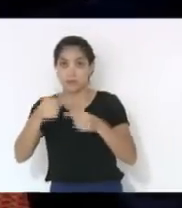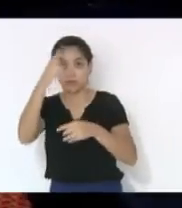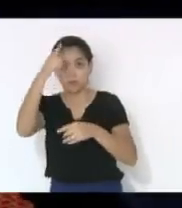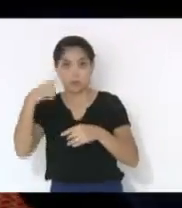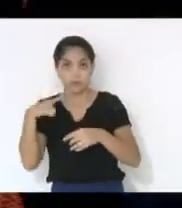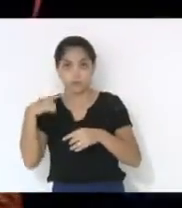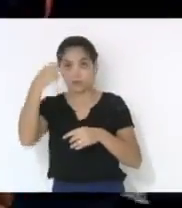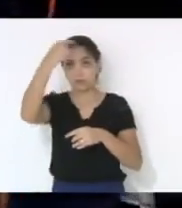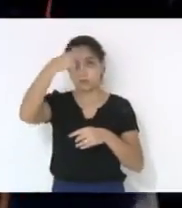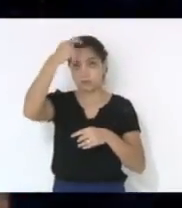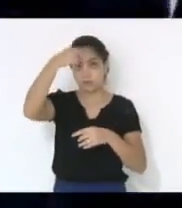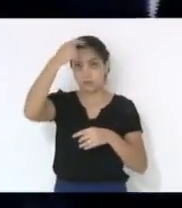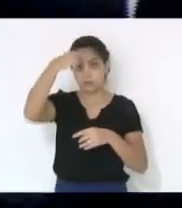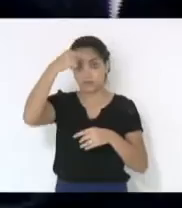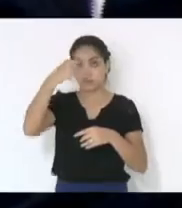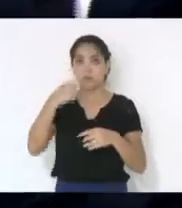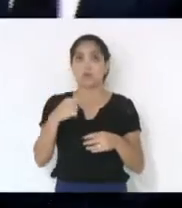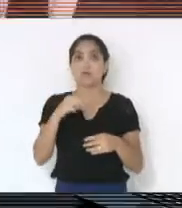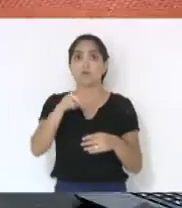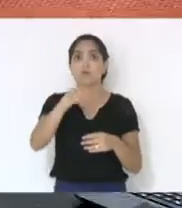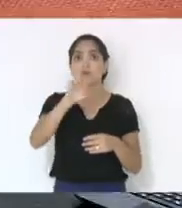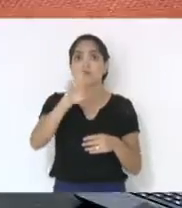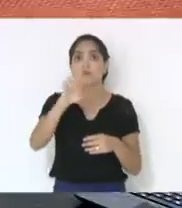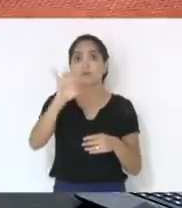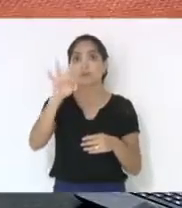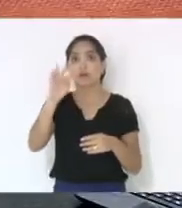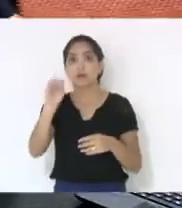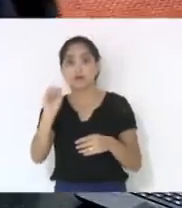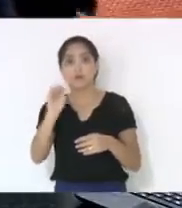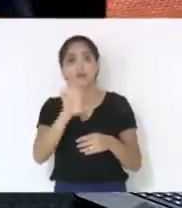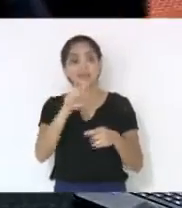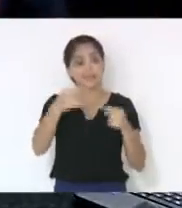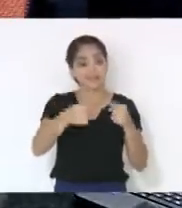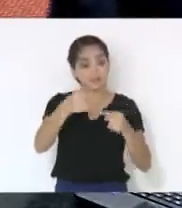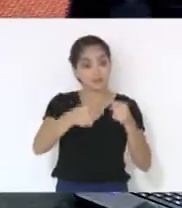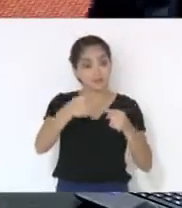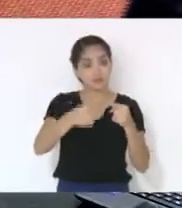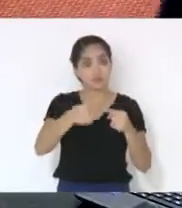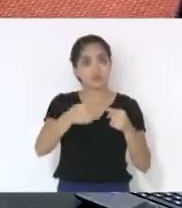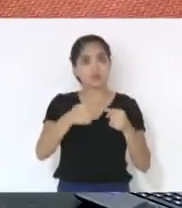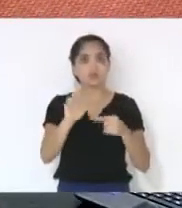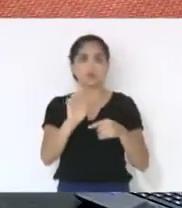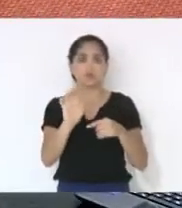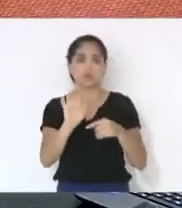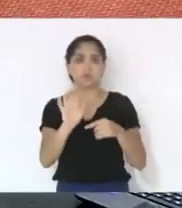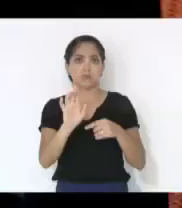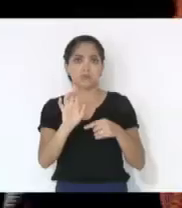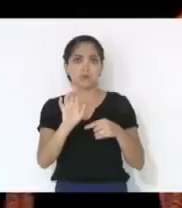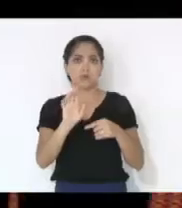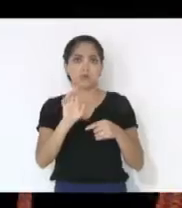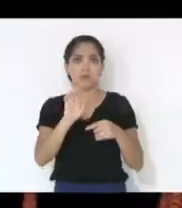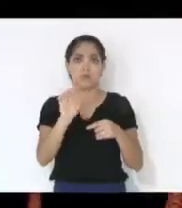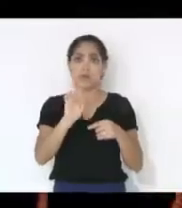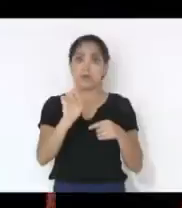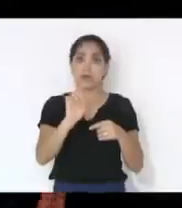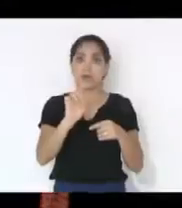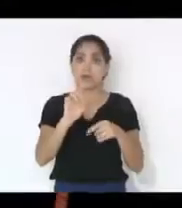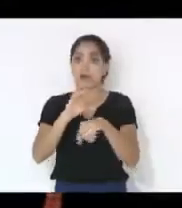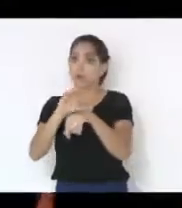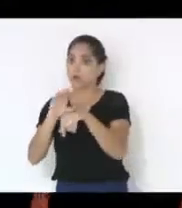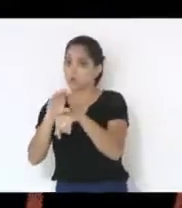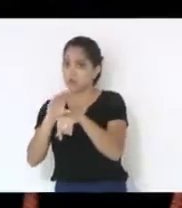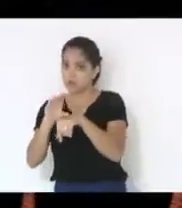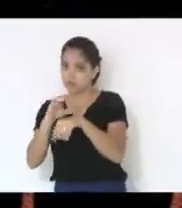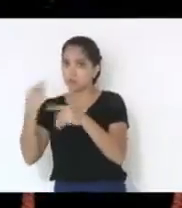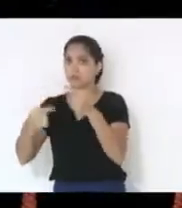e o deputado Maurício Cujá foi no mérito. Mas aqui a discussão ainda, a priori, não estamos discutindo o mérito, é a constitucionalidade. É